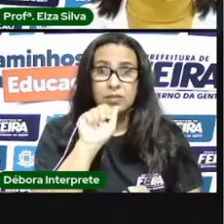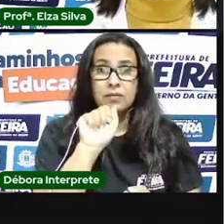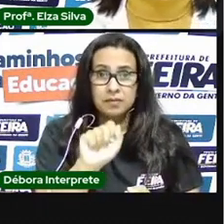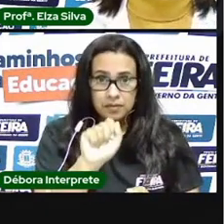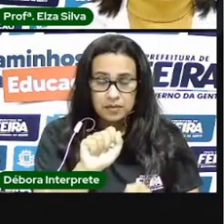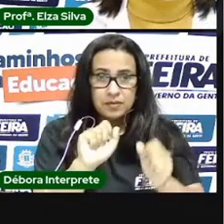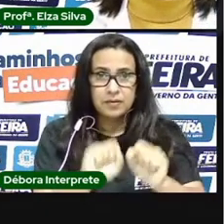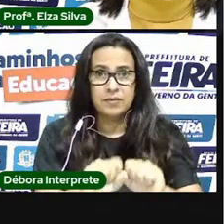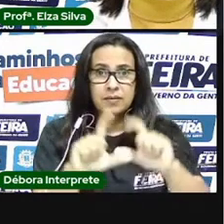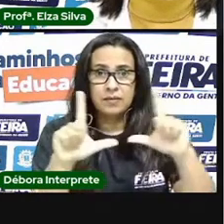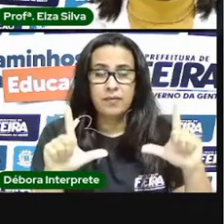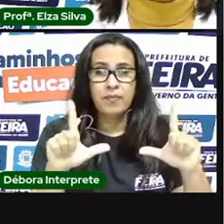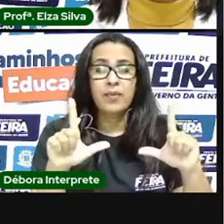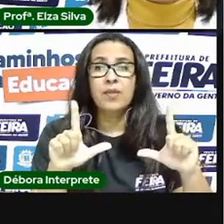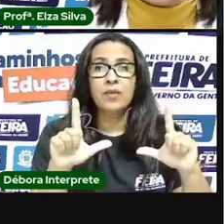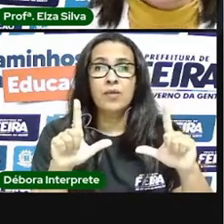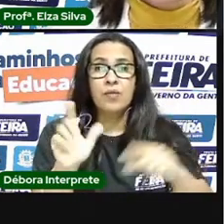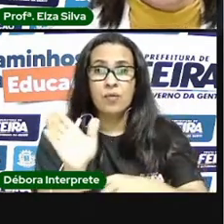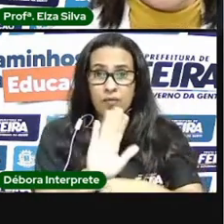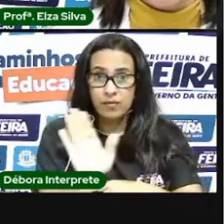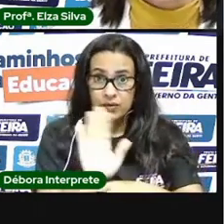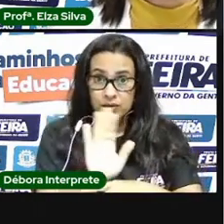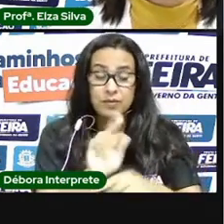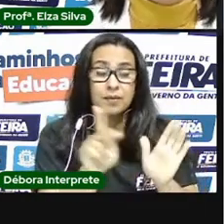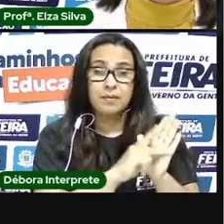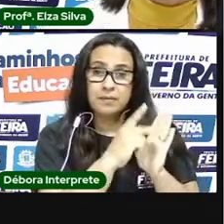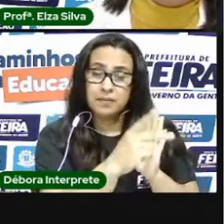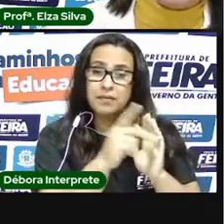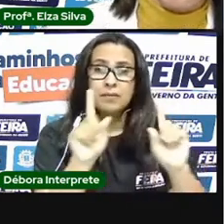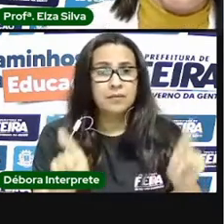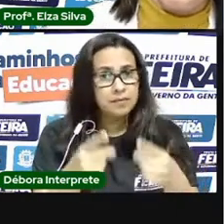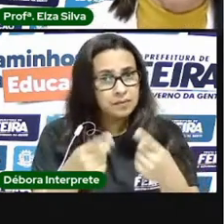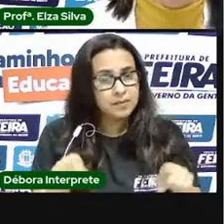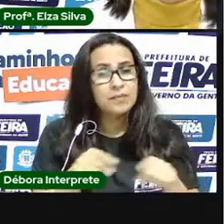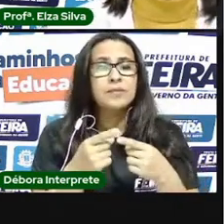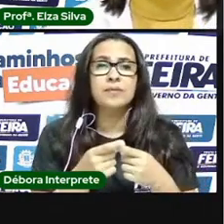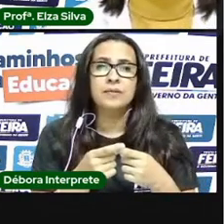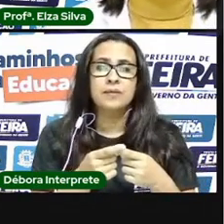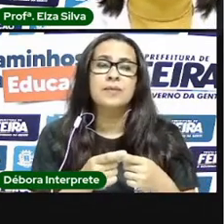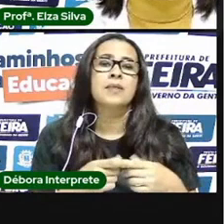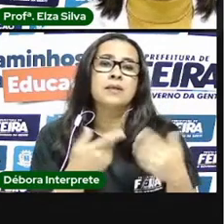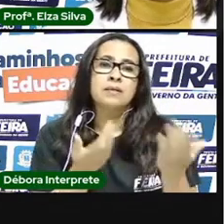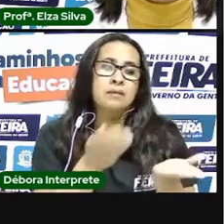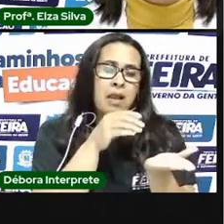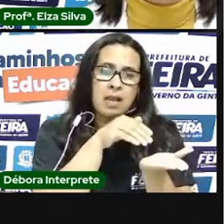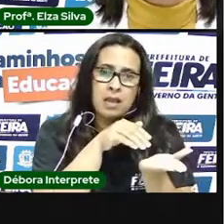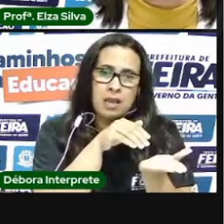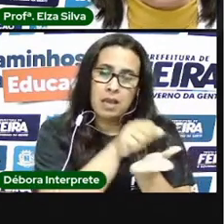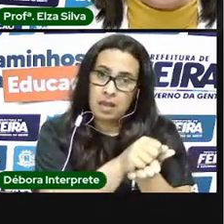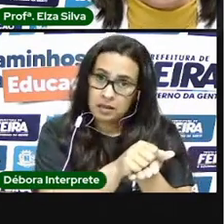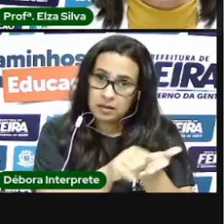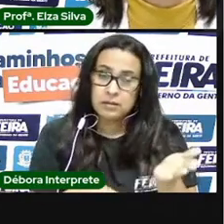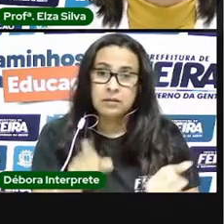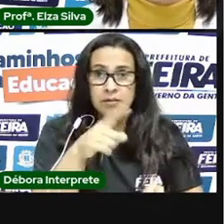desta música. E eu deixo essa atividade, se possível for, para vocês assistirem o